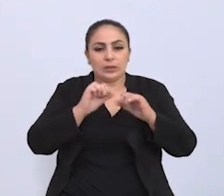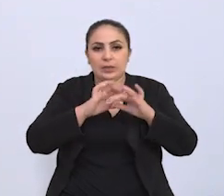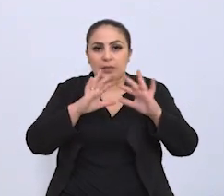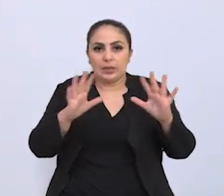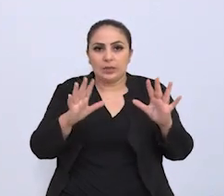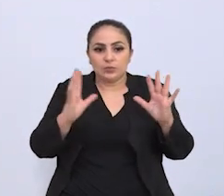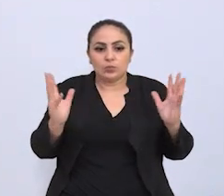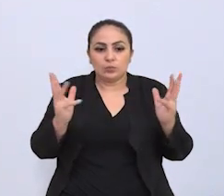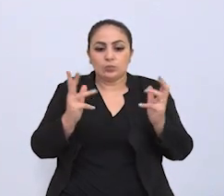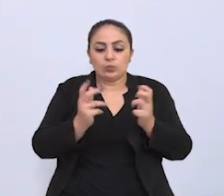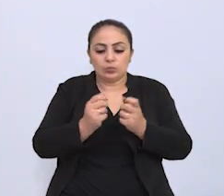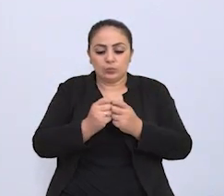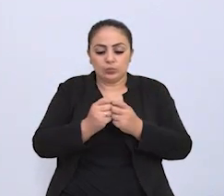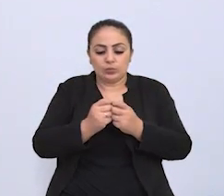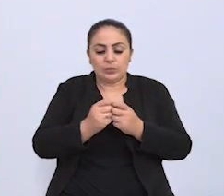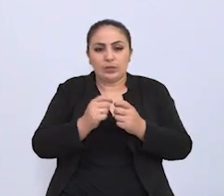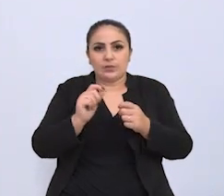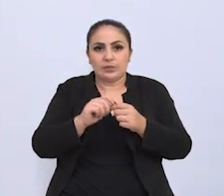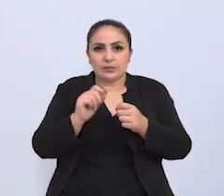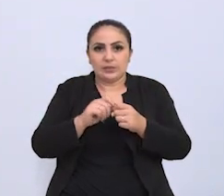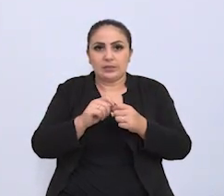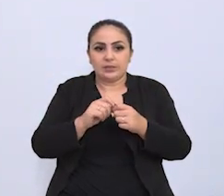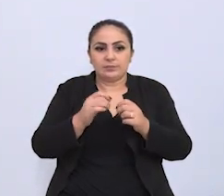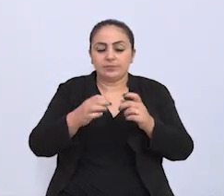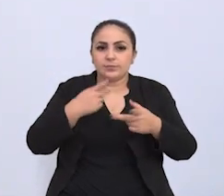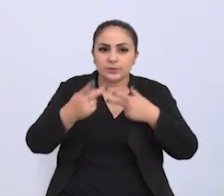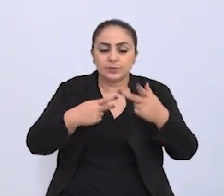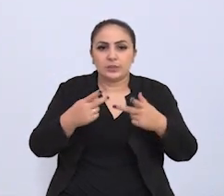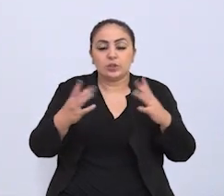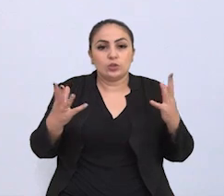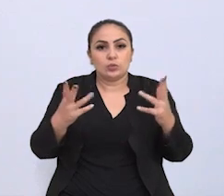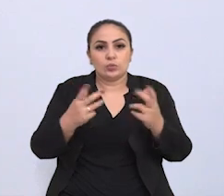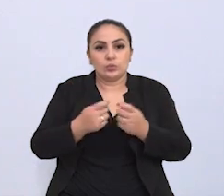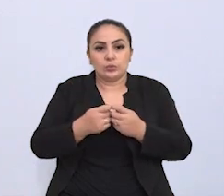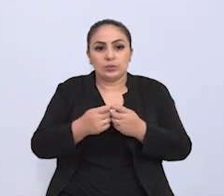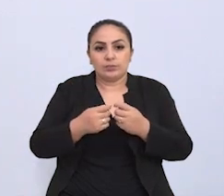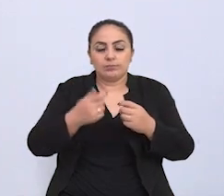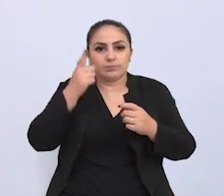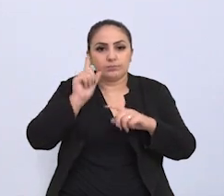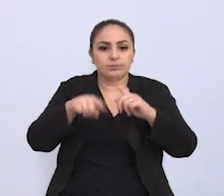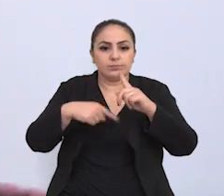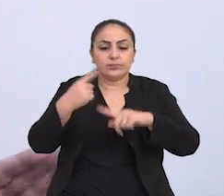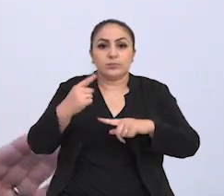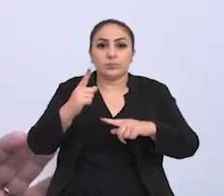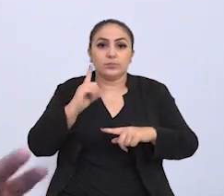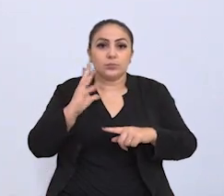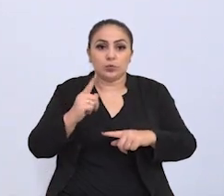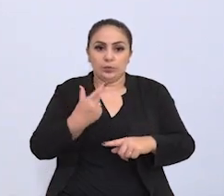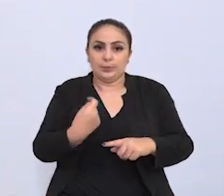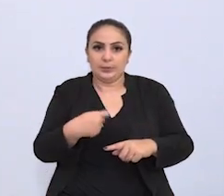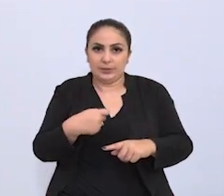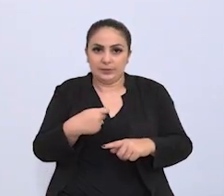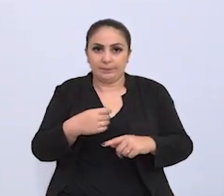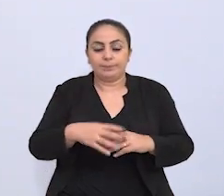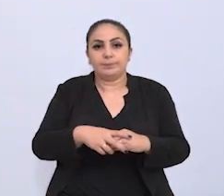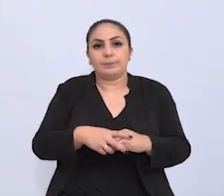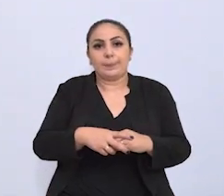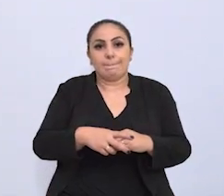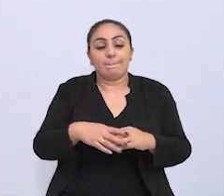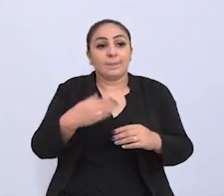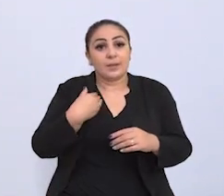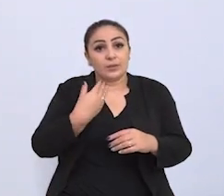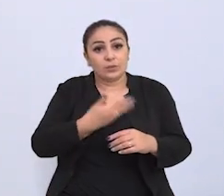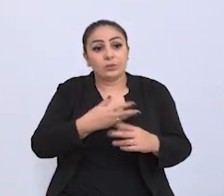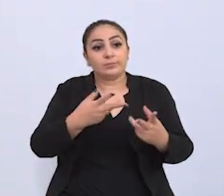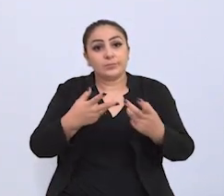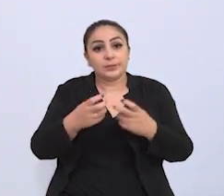sereno ao colocar suas posições e enfrentar o que tiver que enfrentar pela frente então